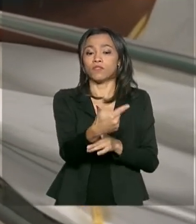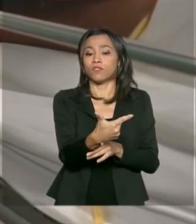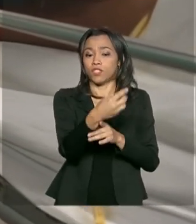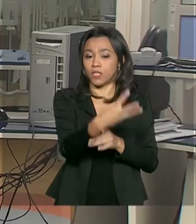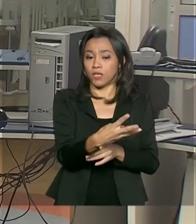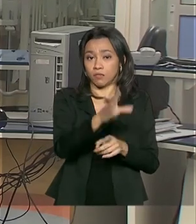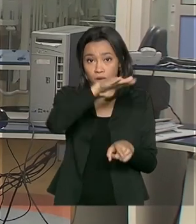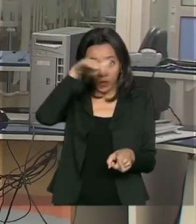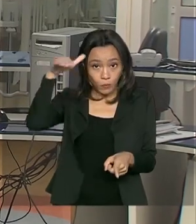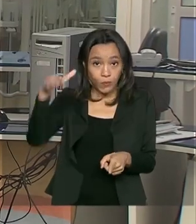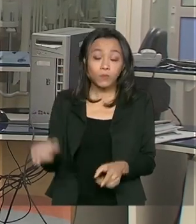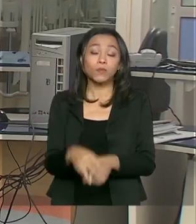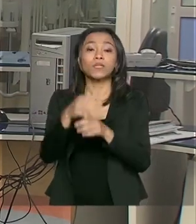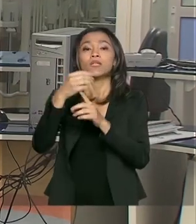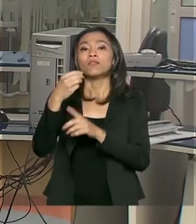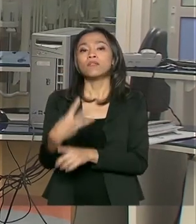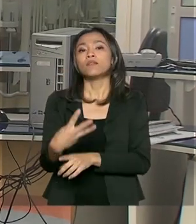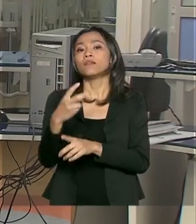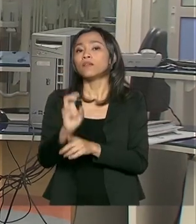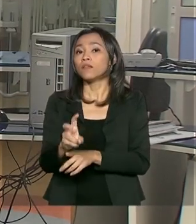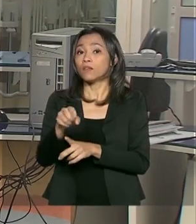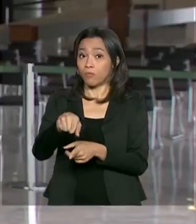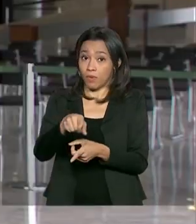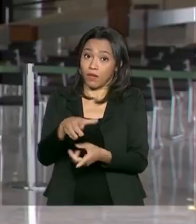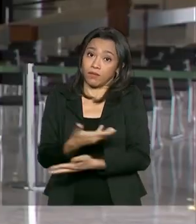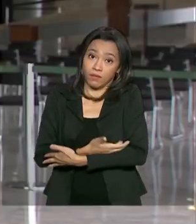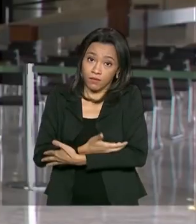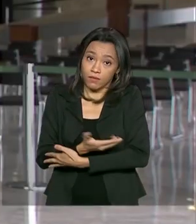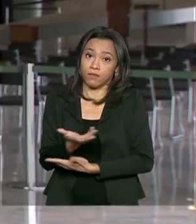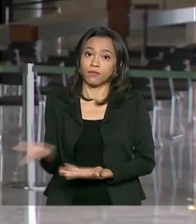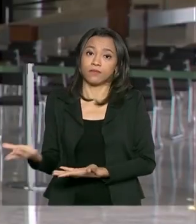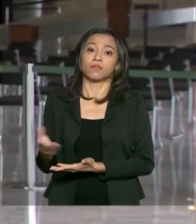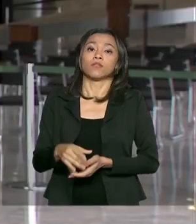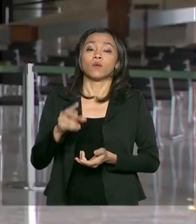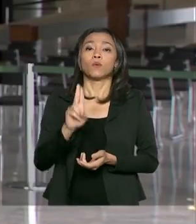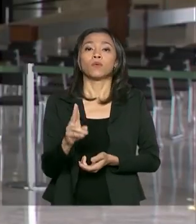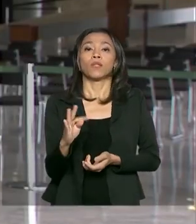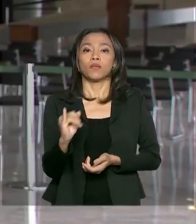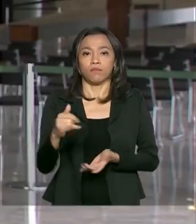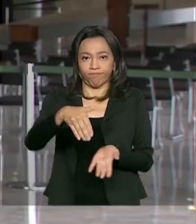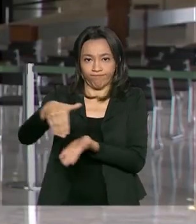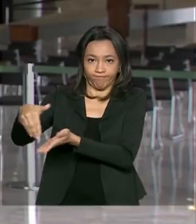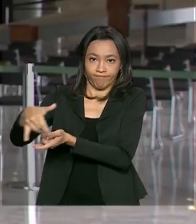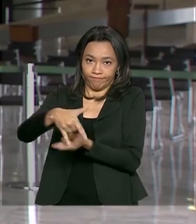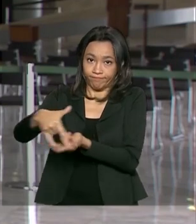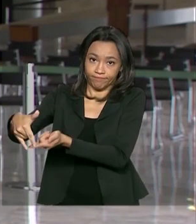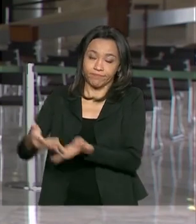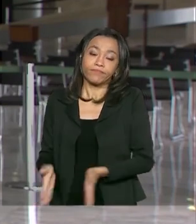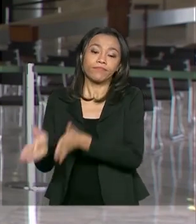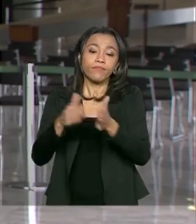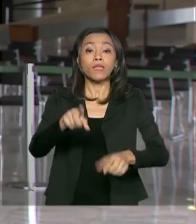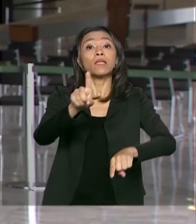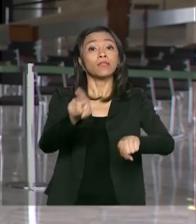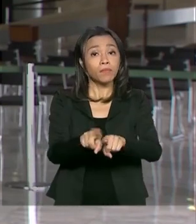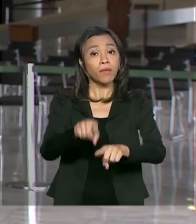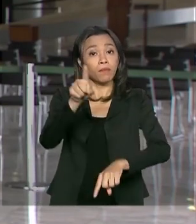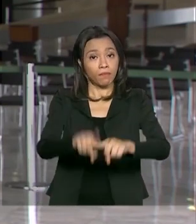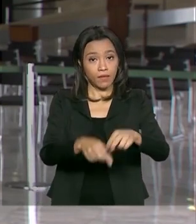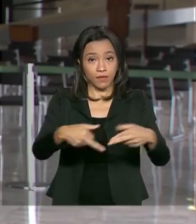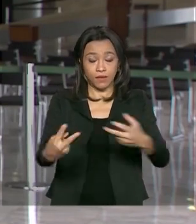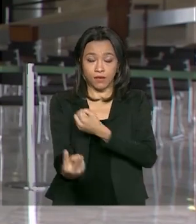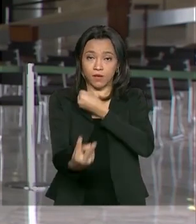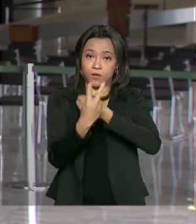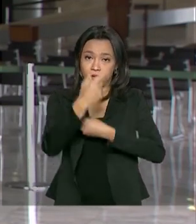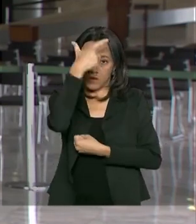adultos e 35 UTIs pediátricas. E falando em equipamentos de proteção individual, para garantir a